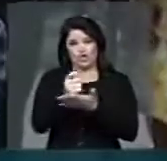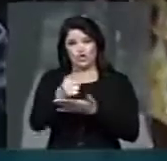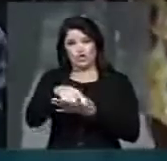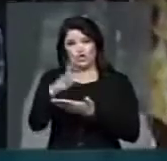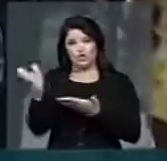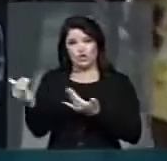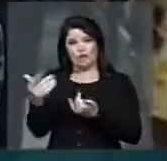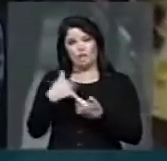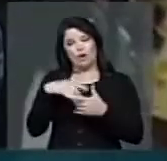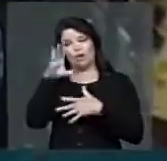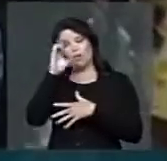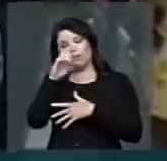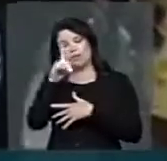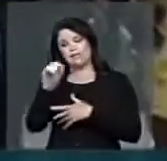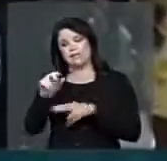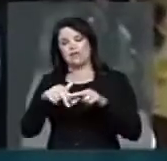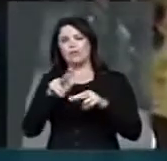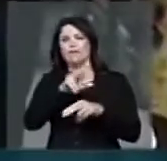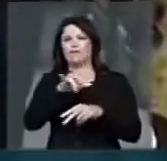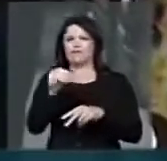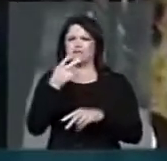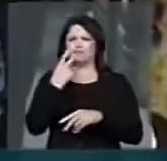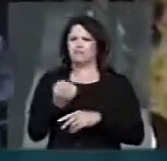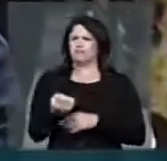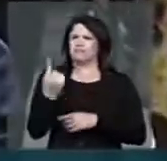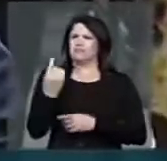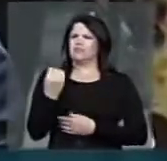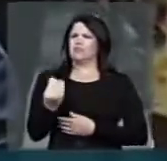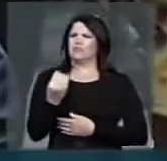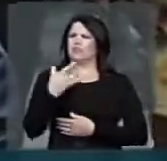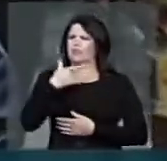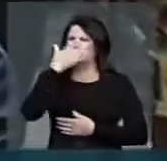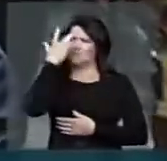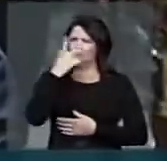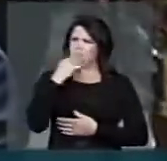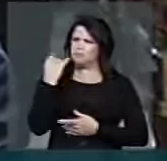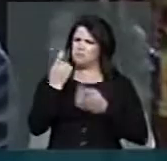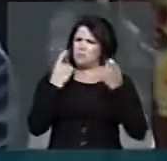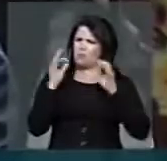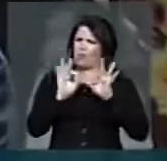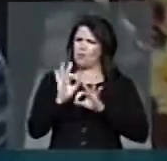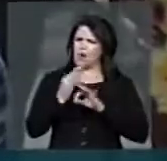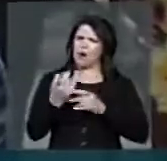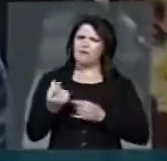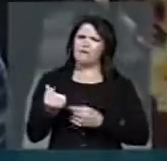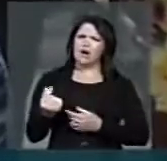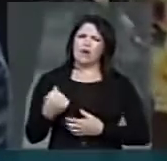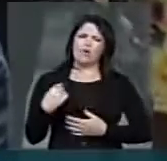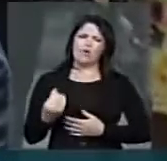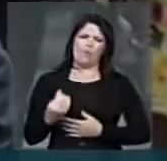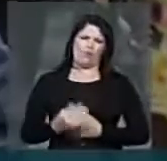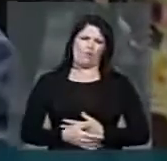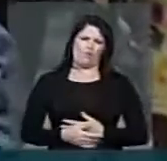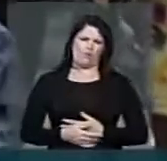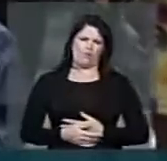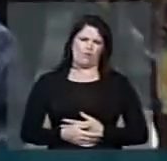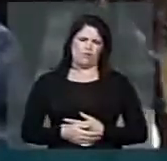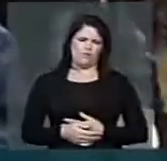dormir mais cedo, mas é estranho que não se preocupe com os custos. E os